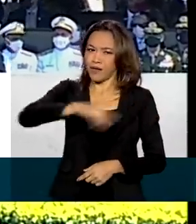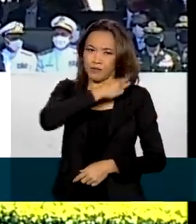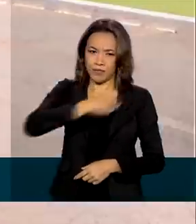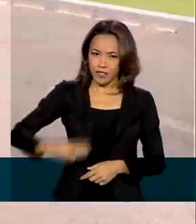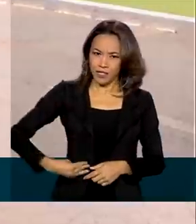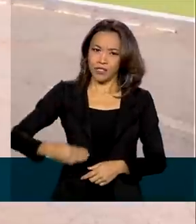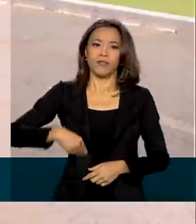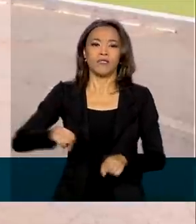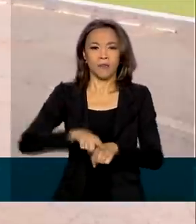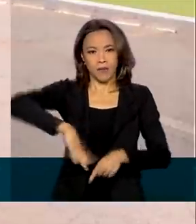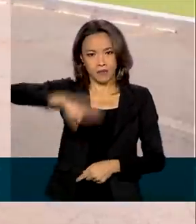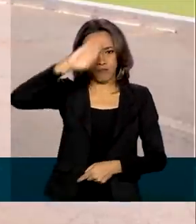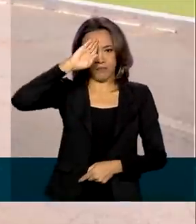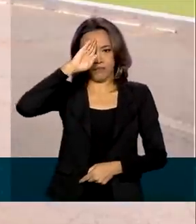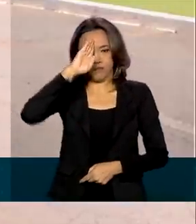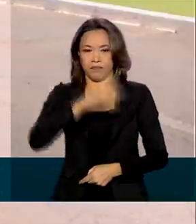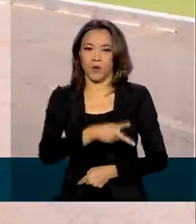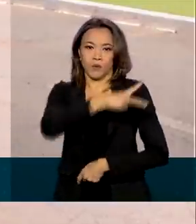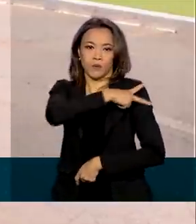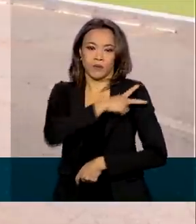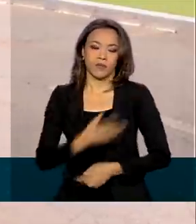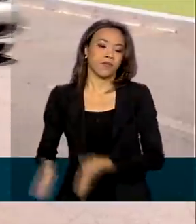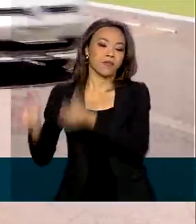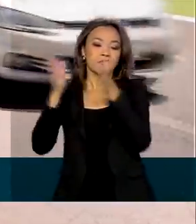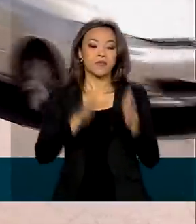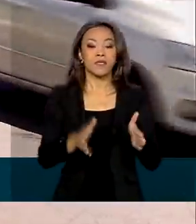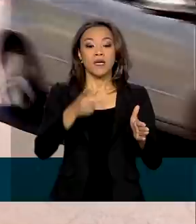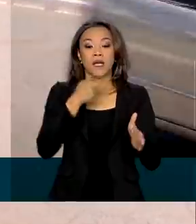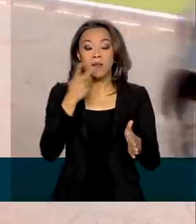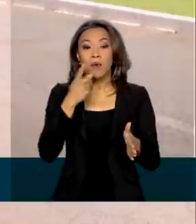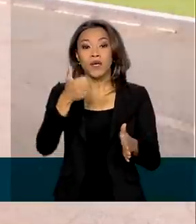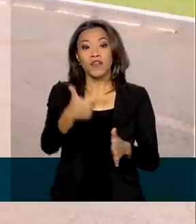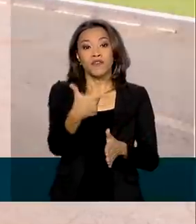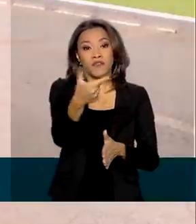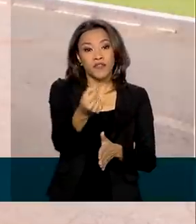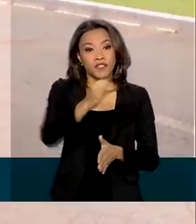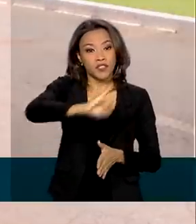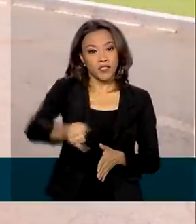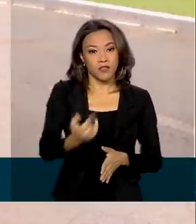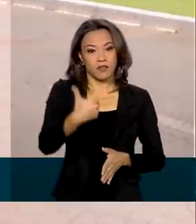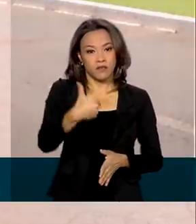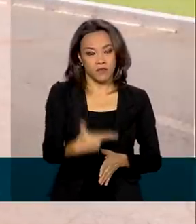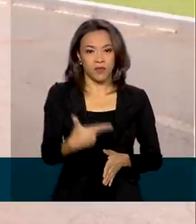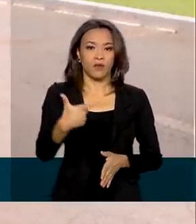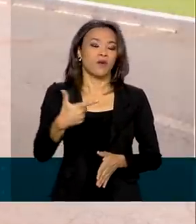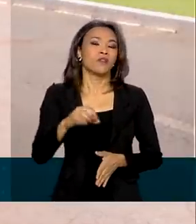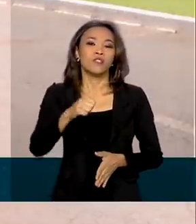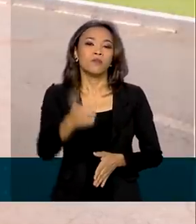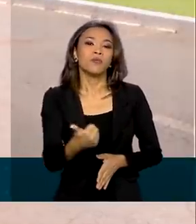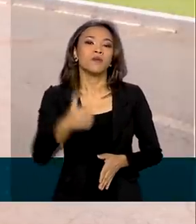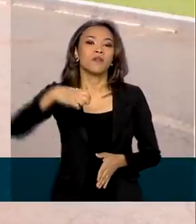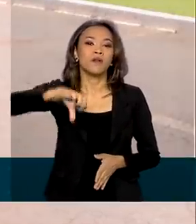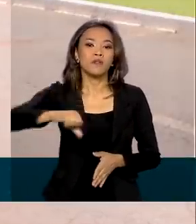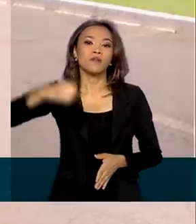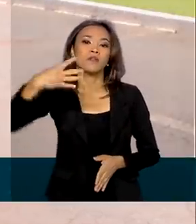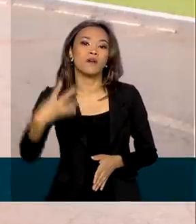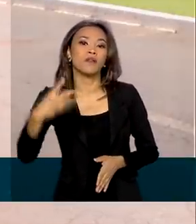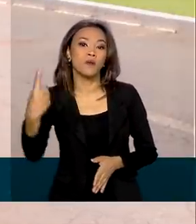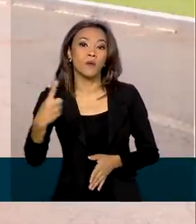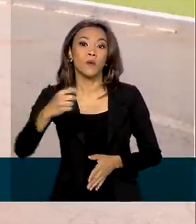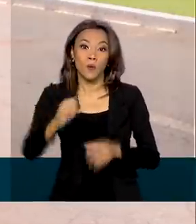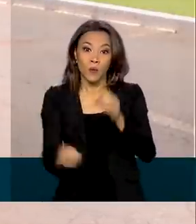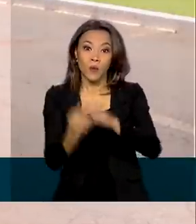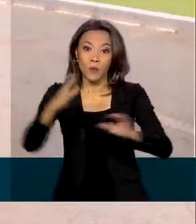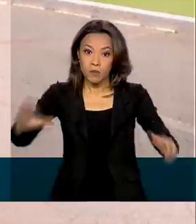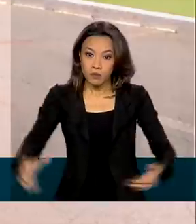militares. A cerimônia lembrou a criação, em 20 de janeiro de 1941, do Ministério da Aeronáutica